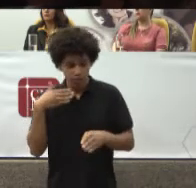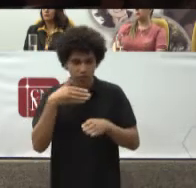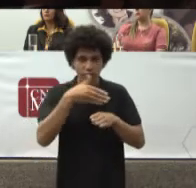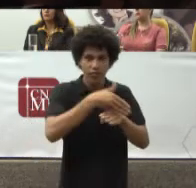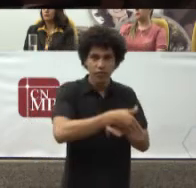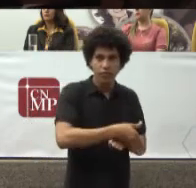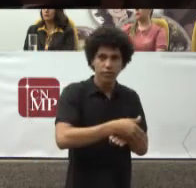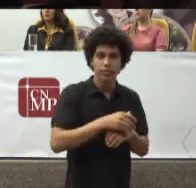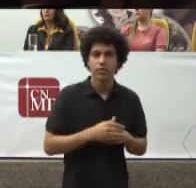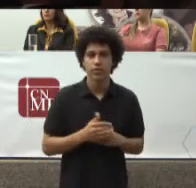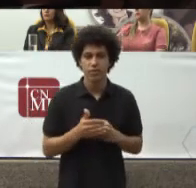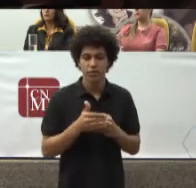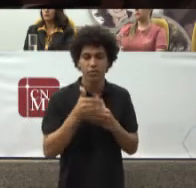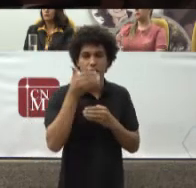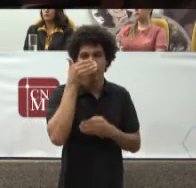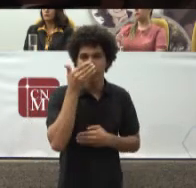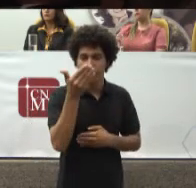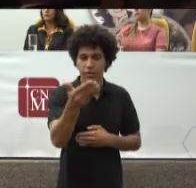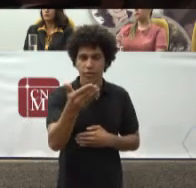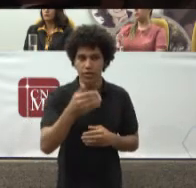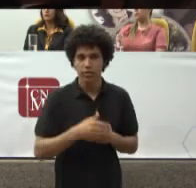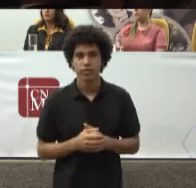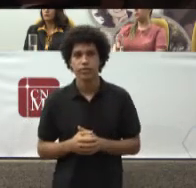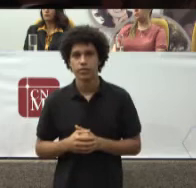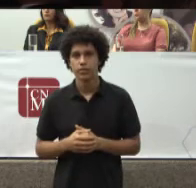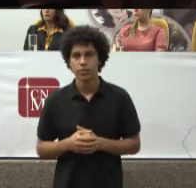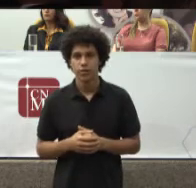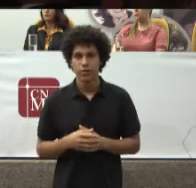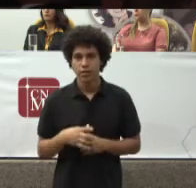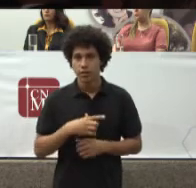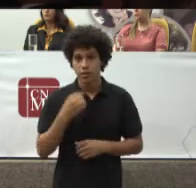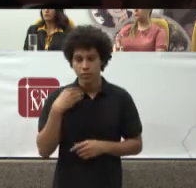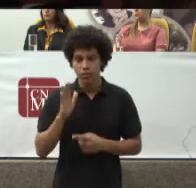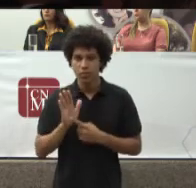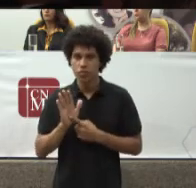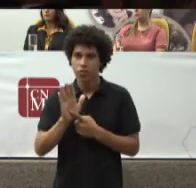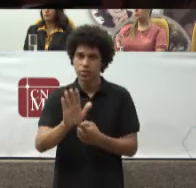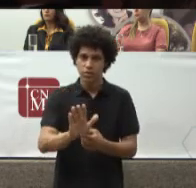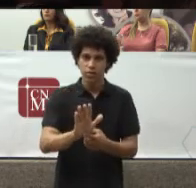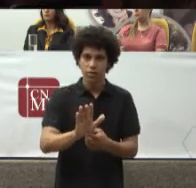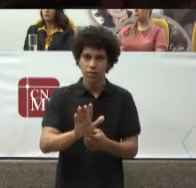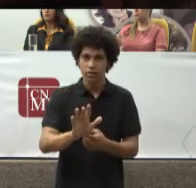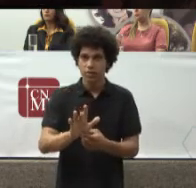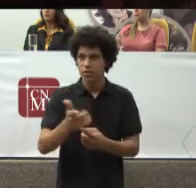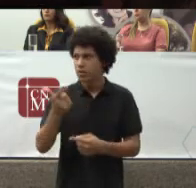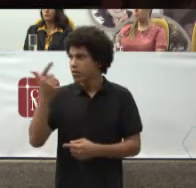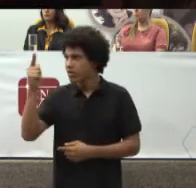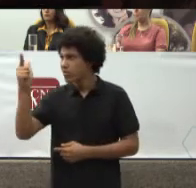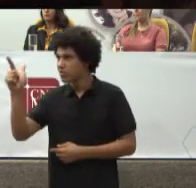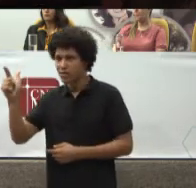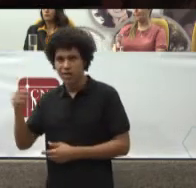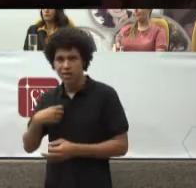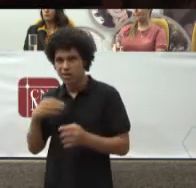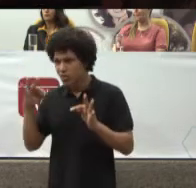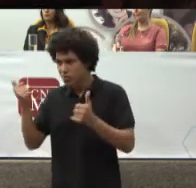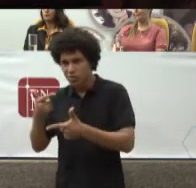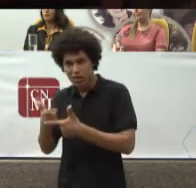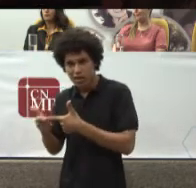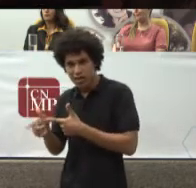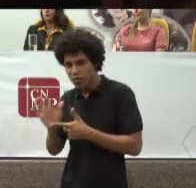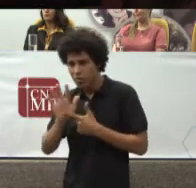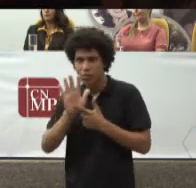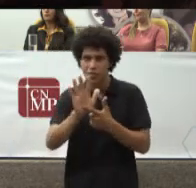Que estão A demonstrar O quadro De ineficiência Elas São